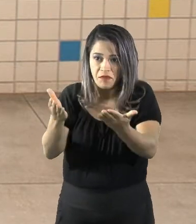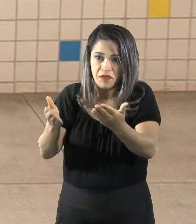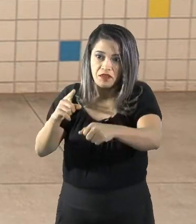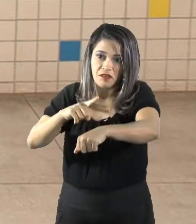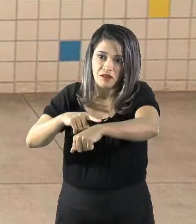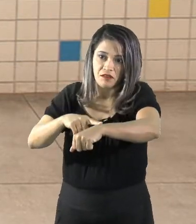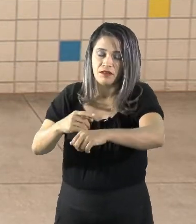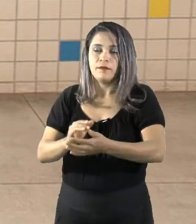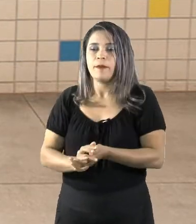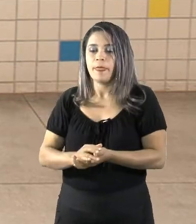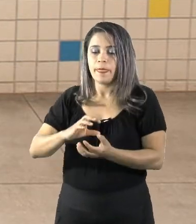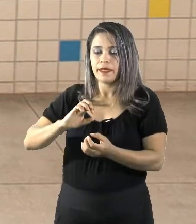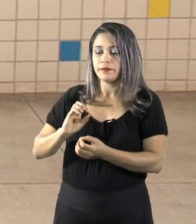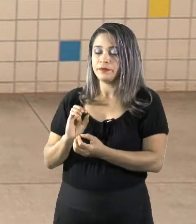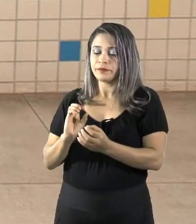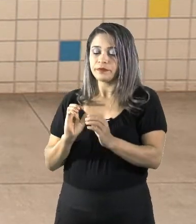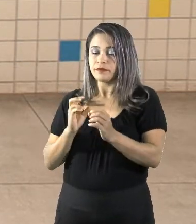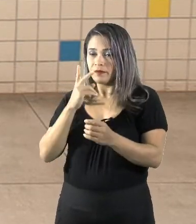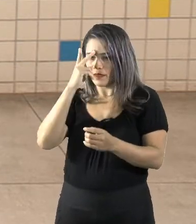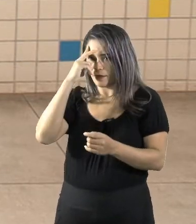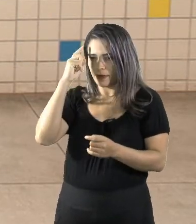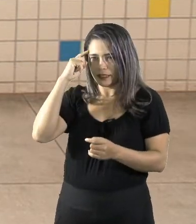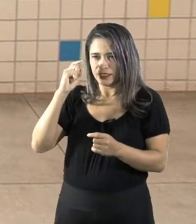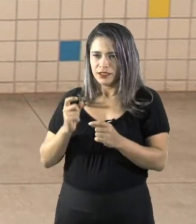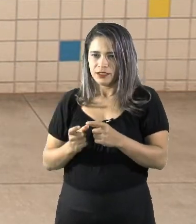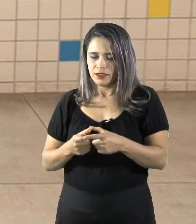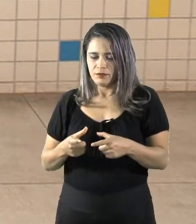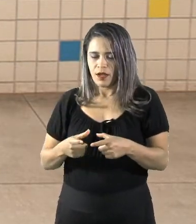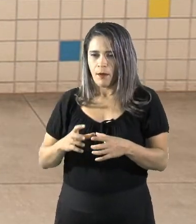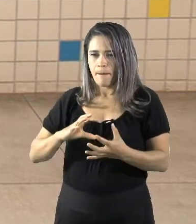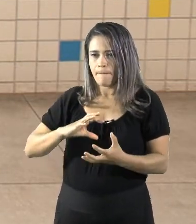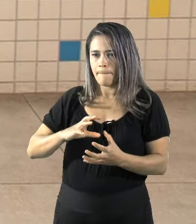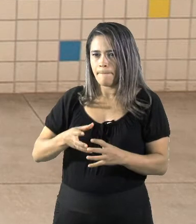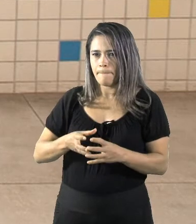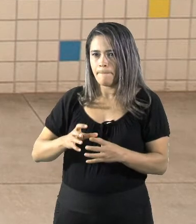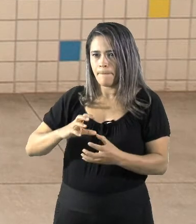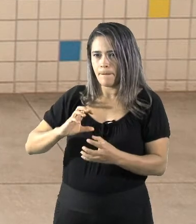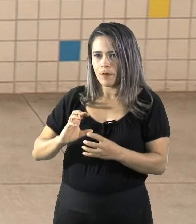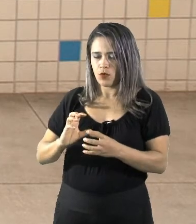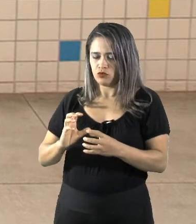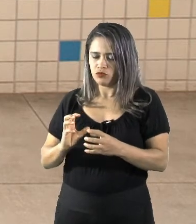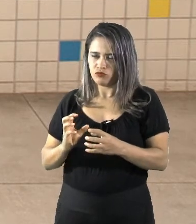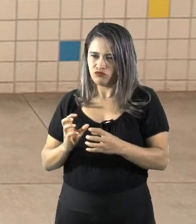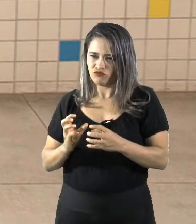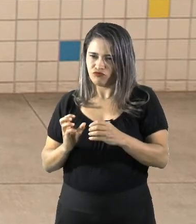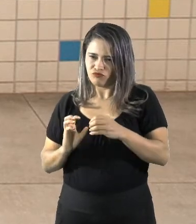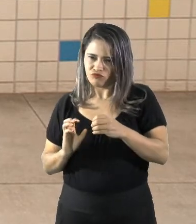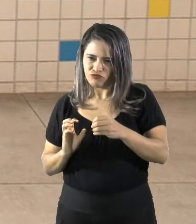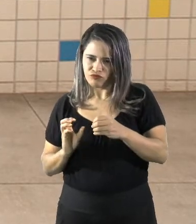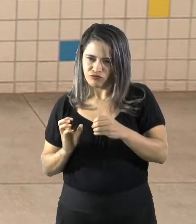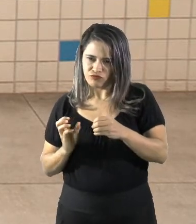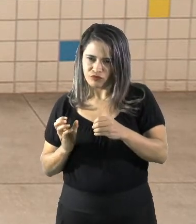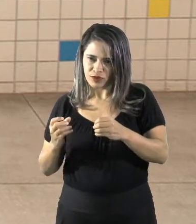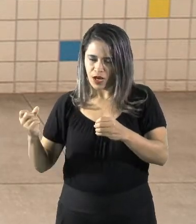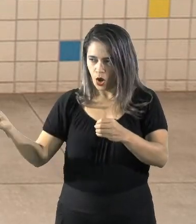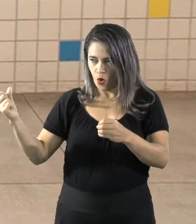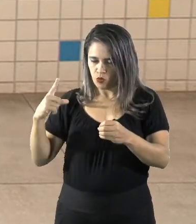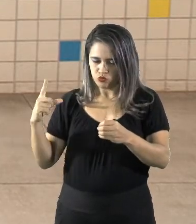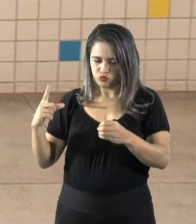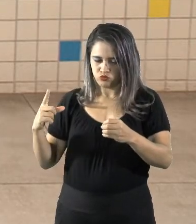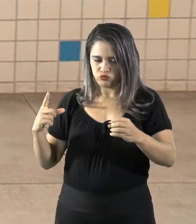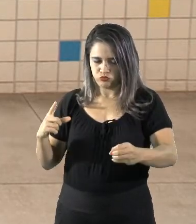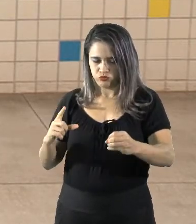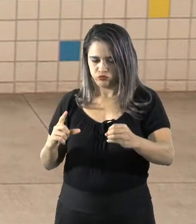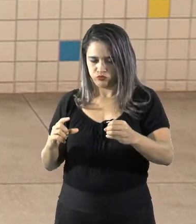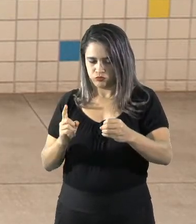rotação da Terra, imagina um peão. Imagina uma bola que você vai virando ela devagarzinho. Você coloca uma luz aqui para você e